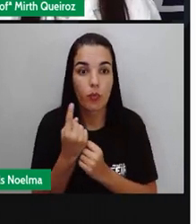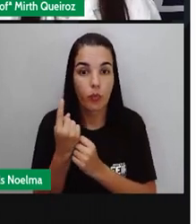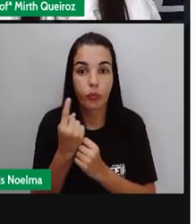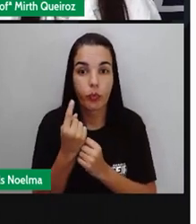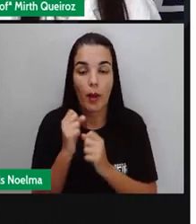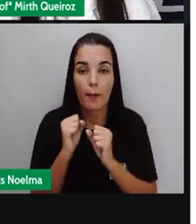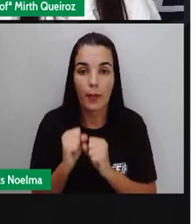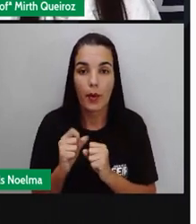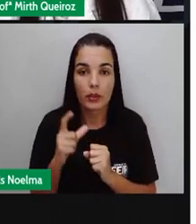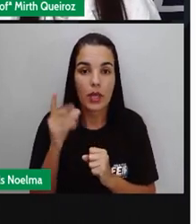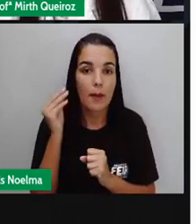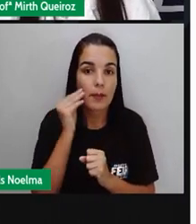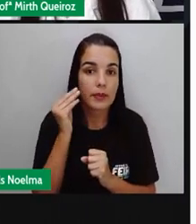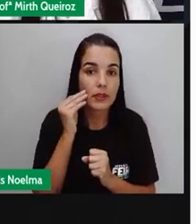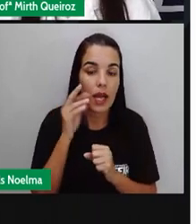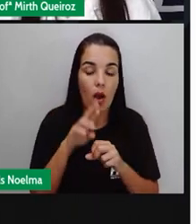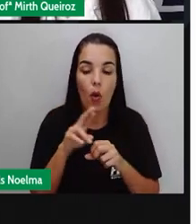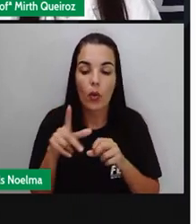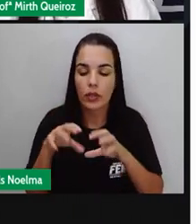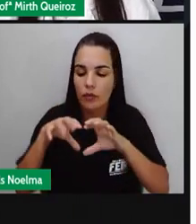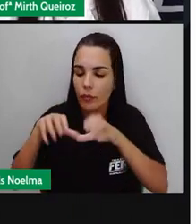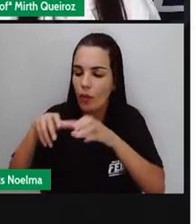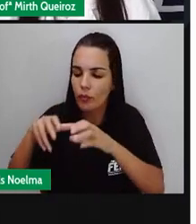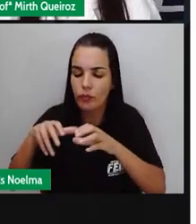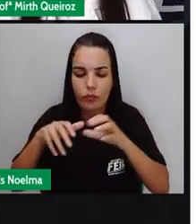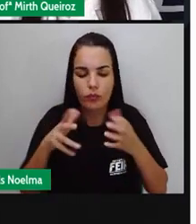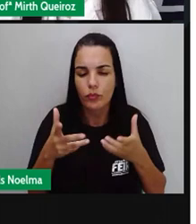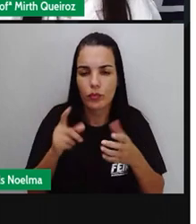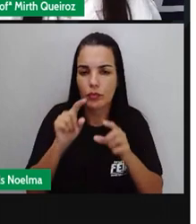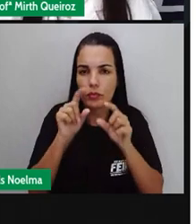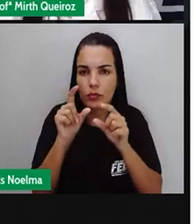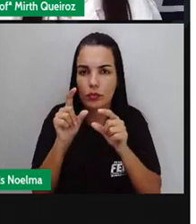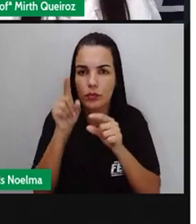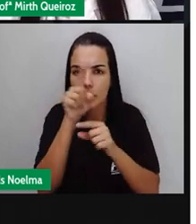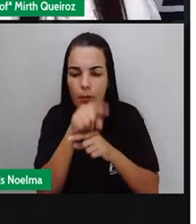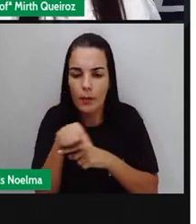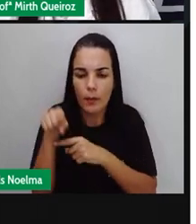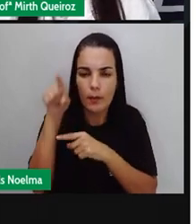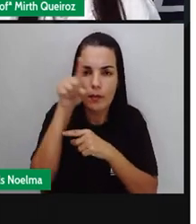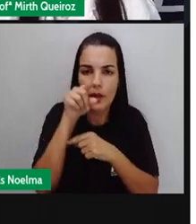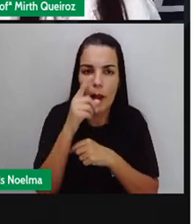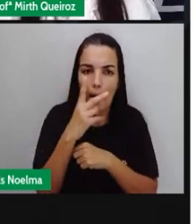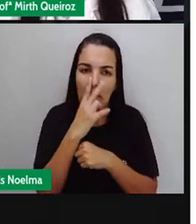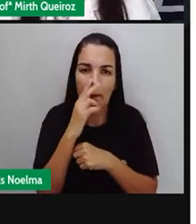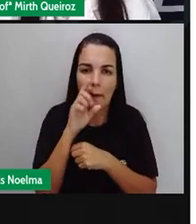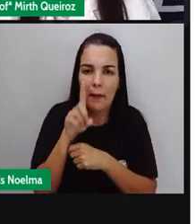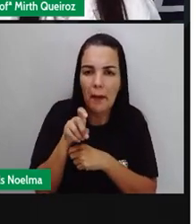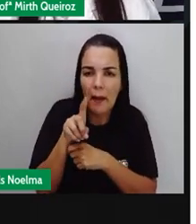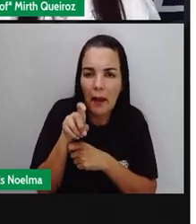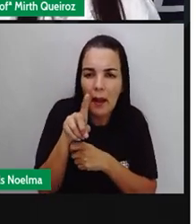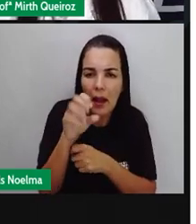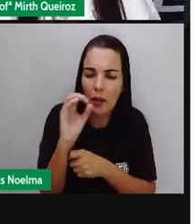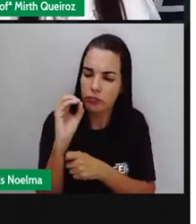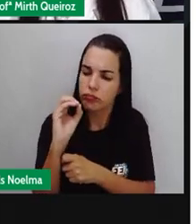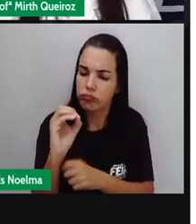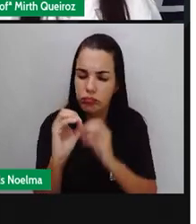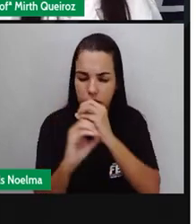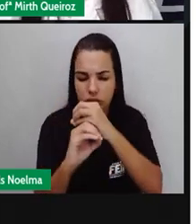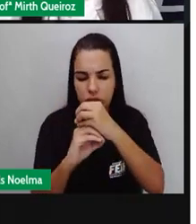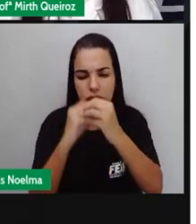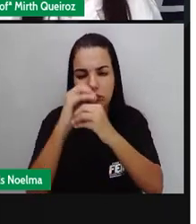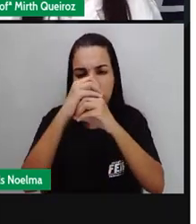apresentar diversos formatos. Quais são eles? Cocos, víbrios, né? Ou vibriões, bacilos, espirilos.